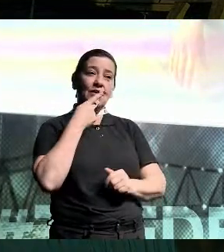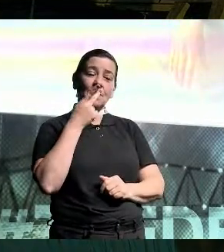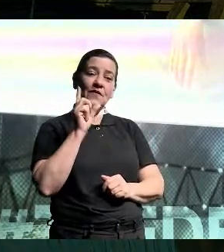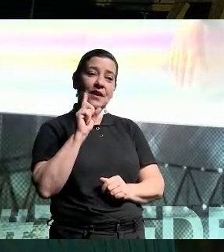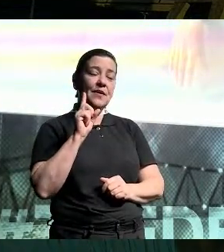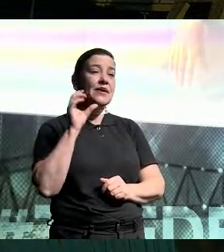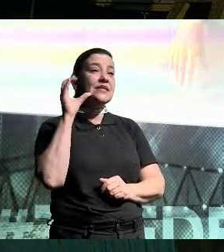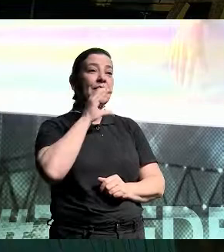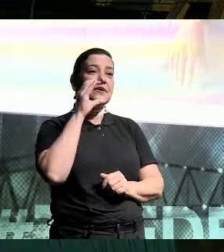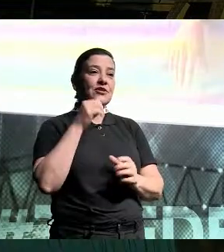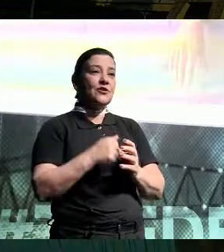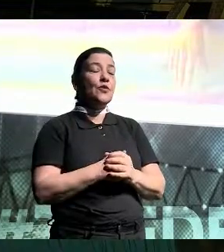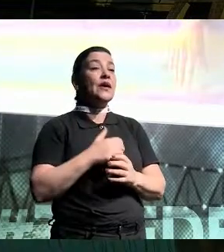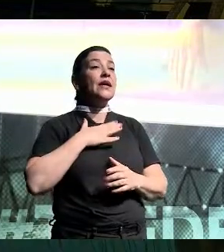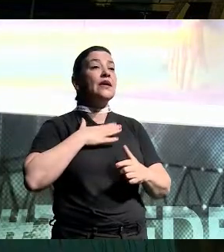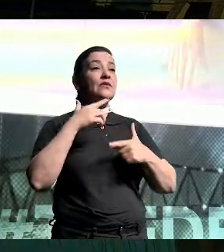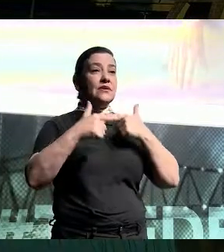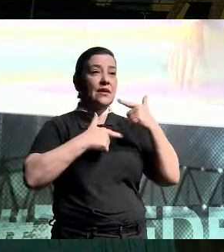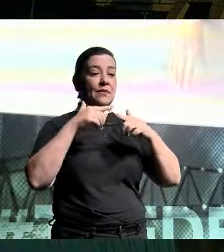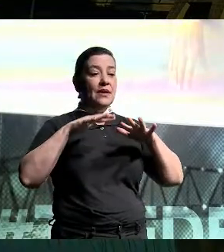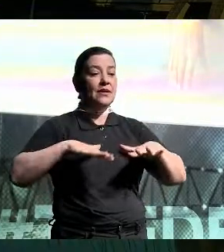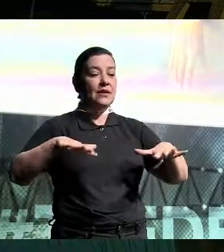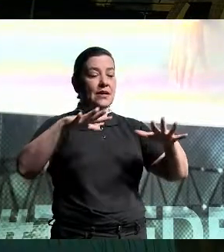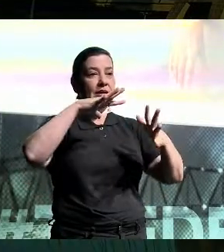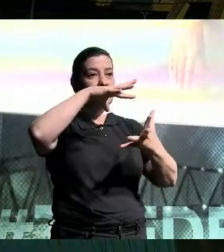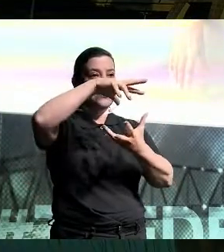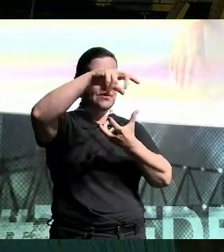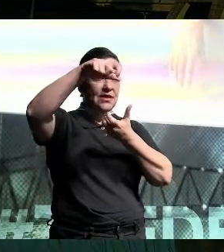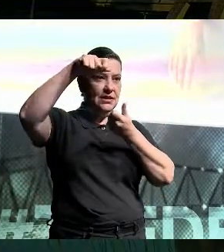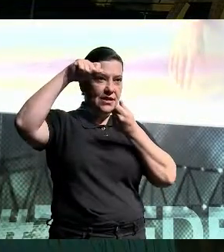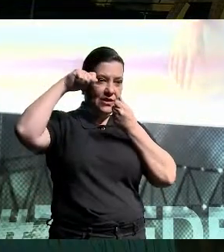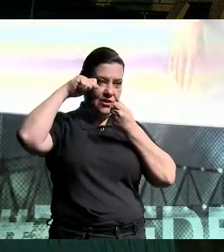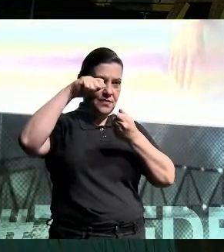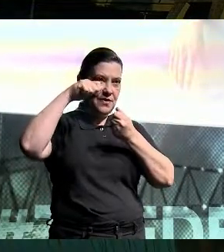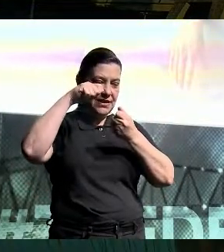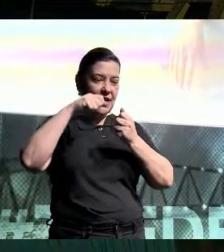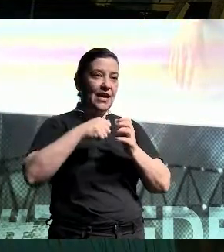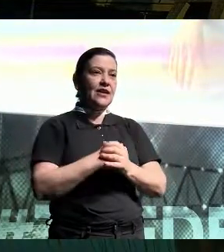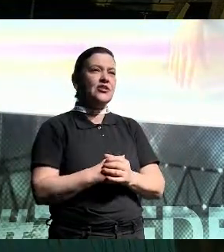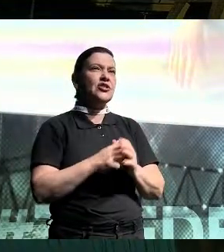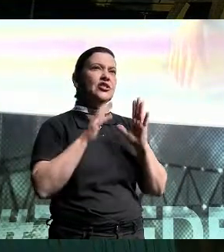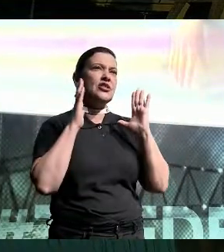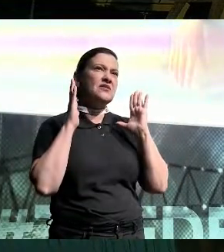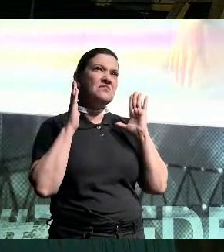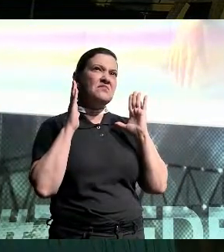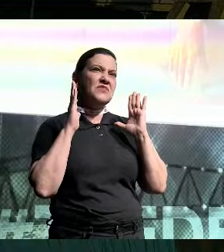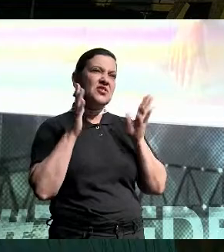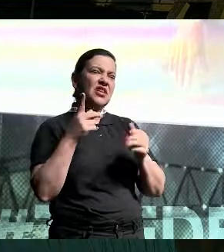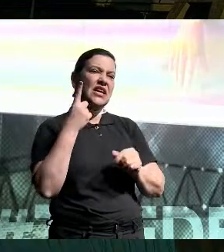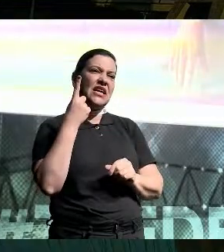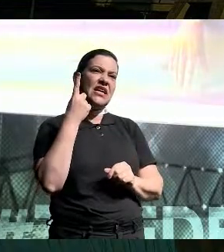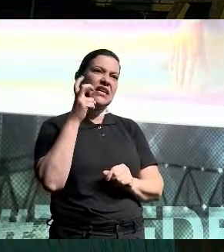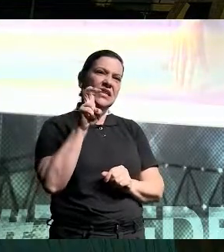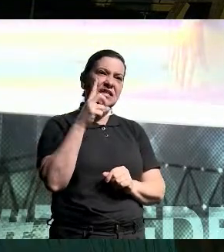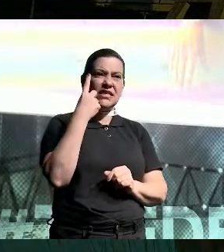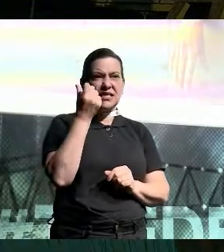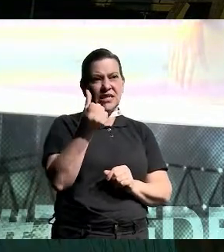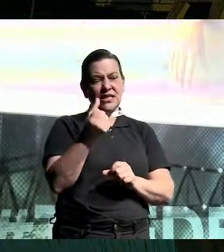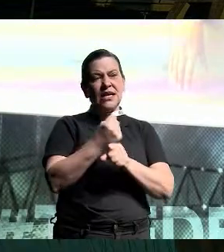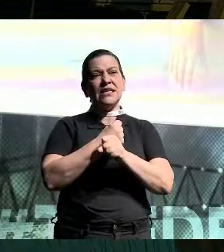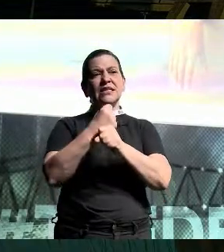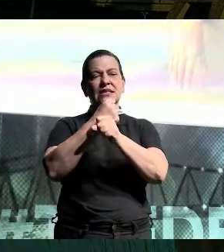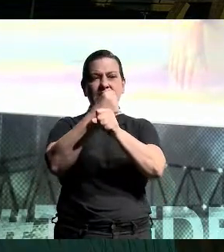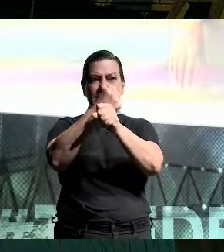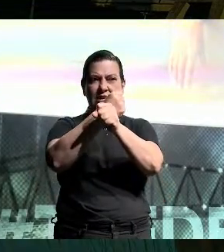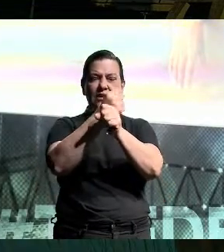mim, mas bem rapidinho. Eu trabalho na área de sustentabilidade, com sustentabilidade, há mais de 15, 16 anos. Então, tem